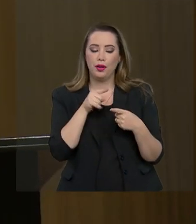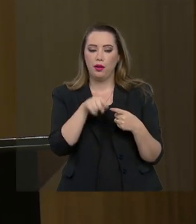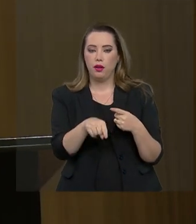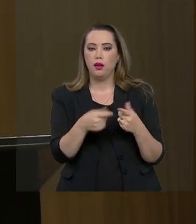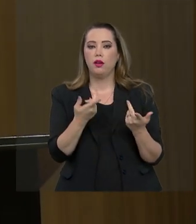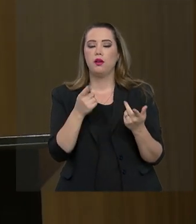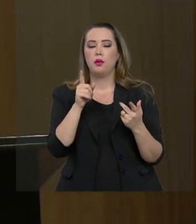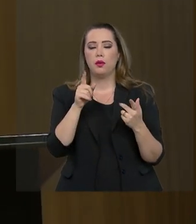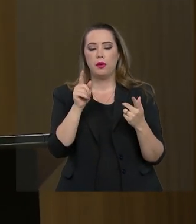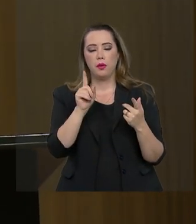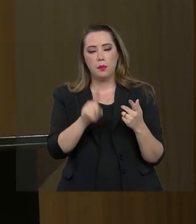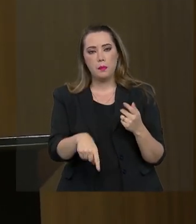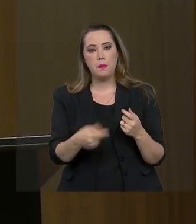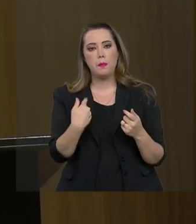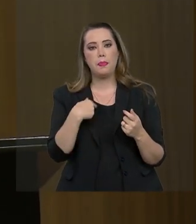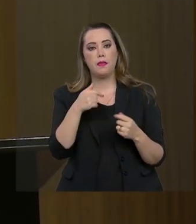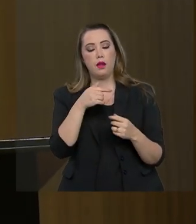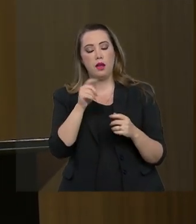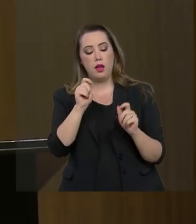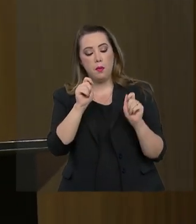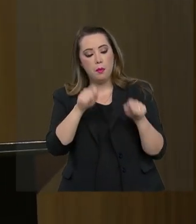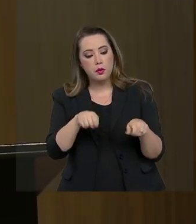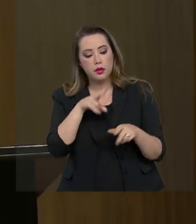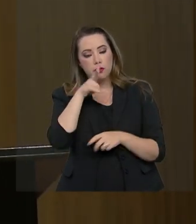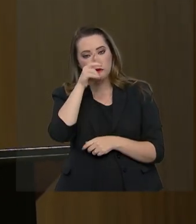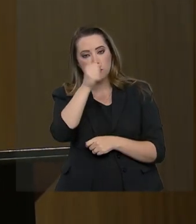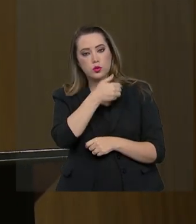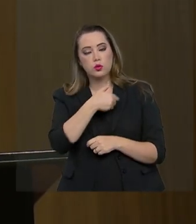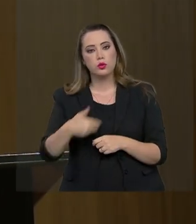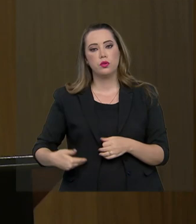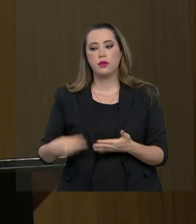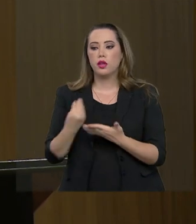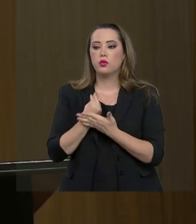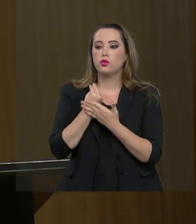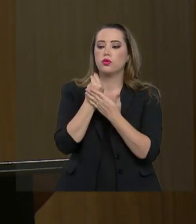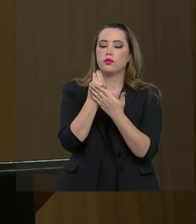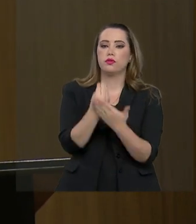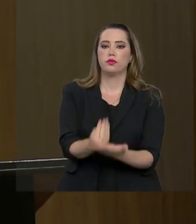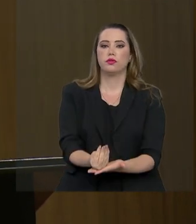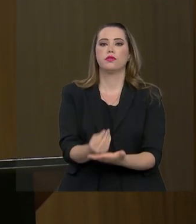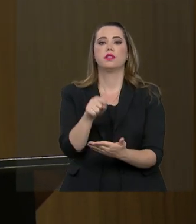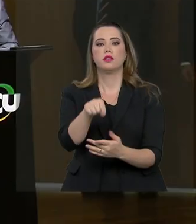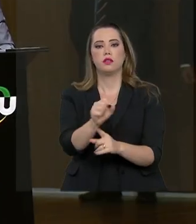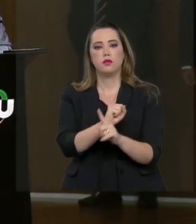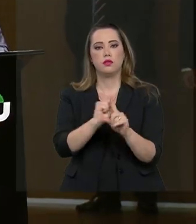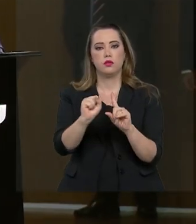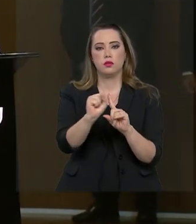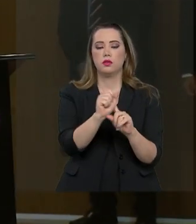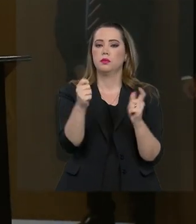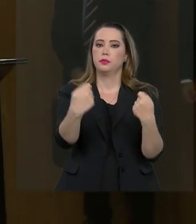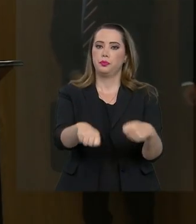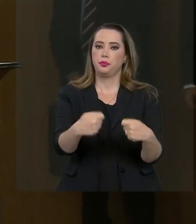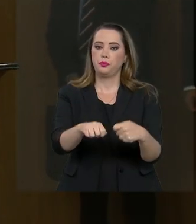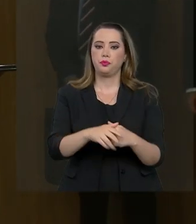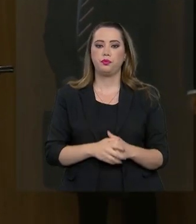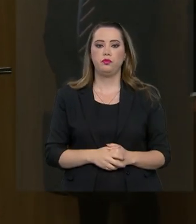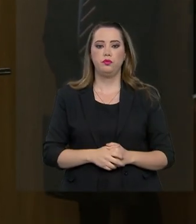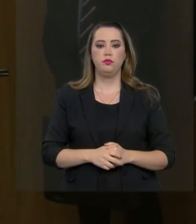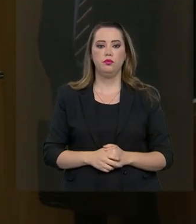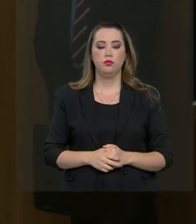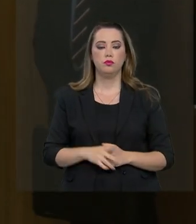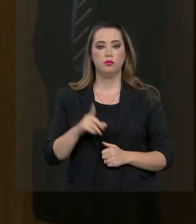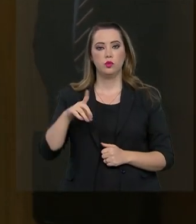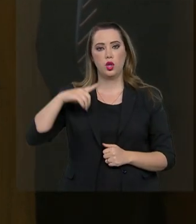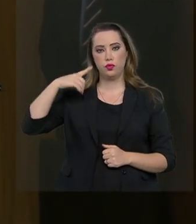depende a capacidade do Estado em entregar os serviços públicos que a população precisa. Para o Procurador-Geral da